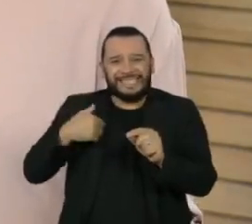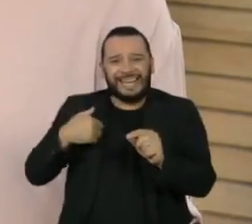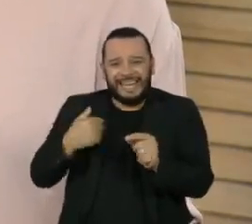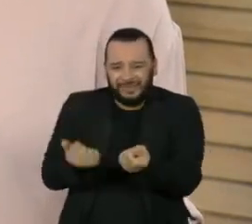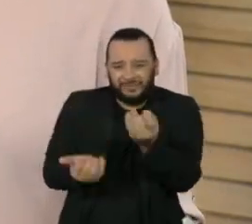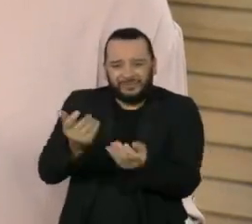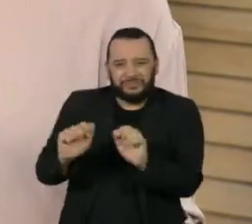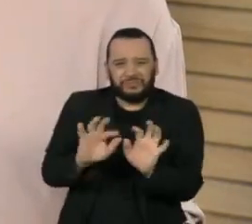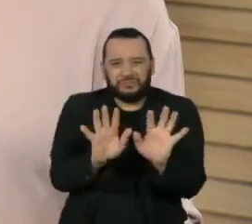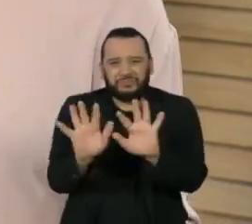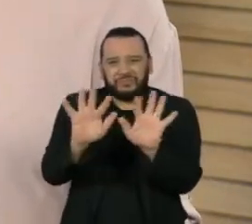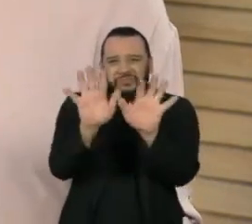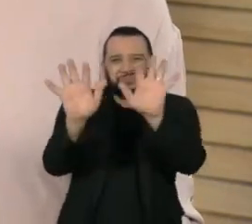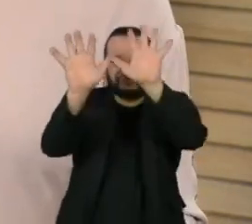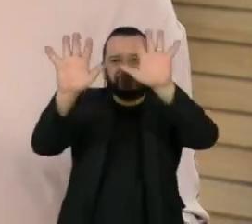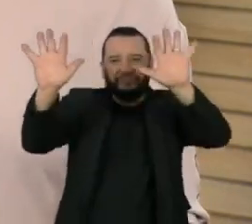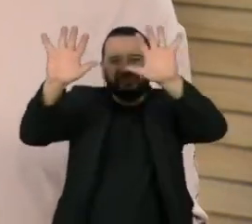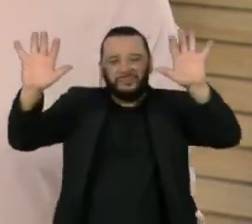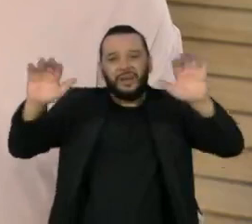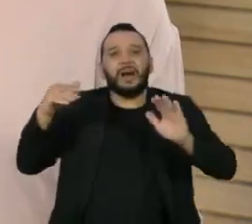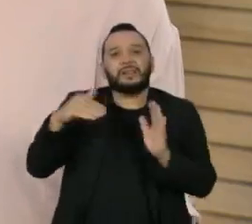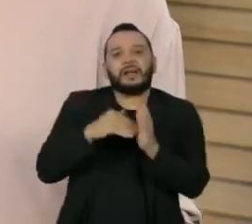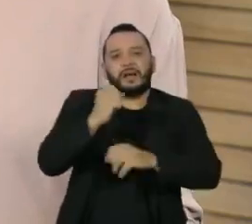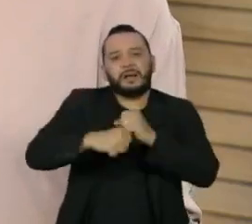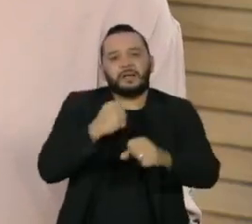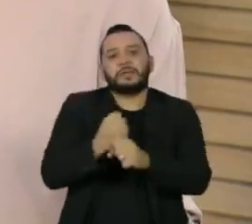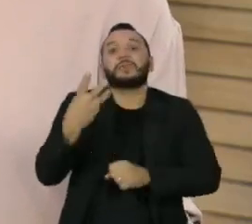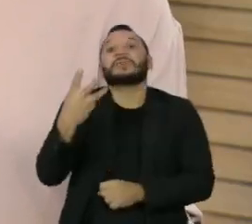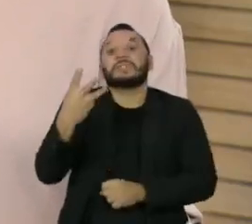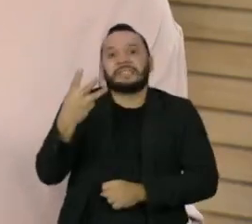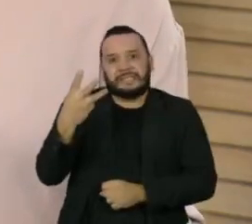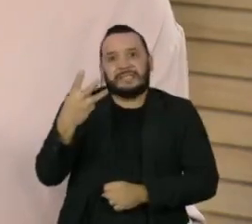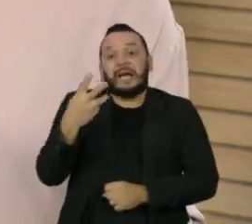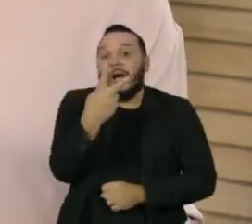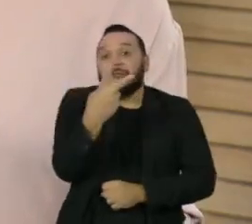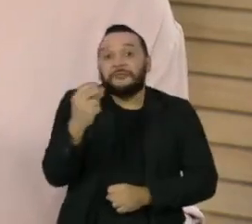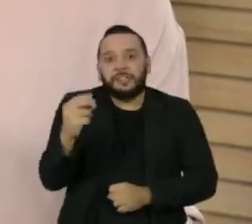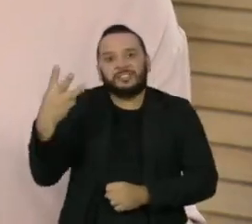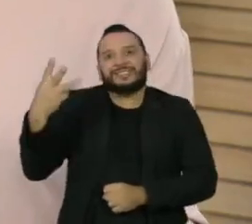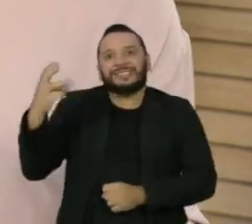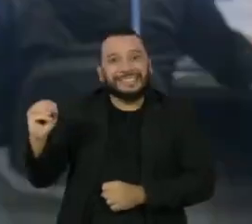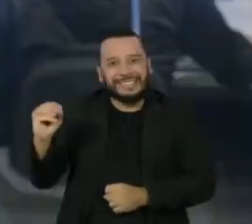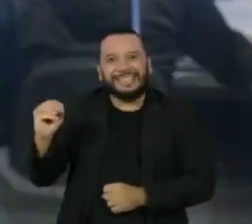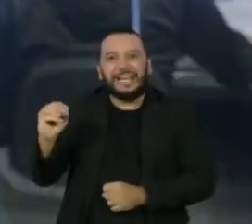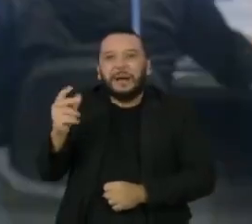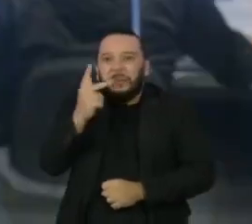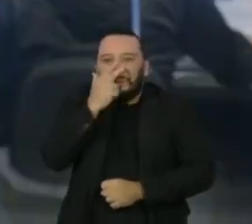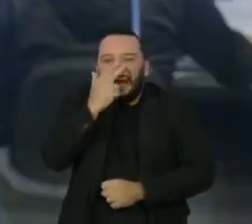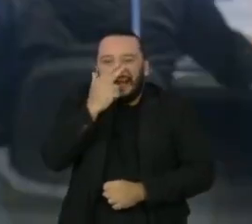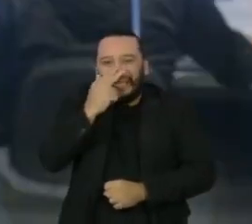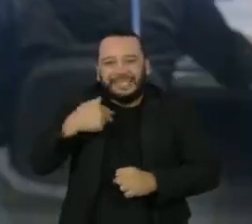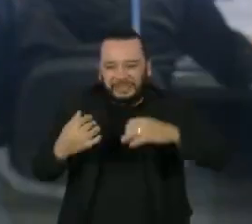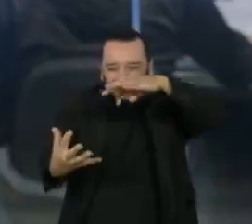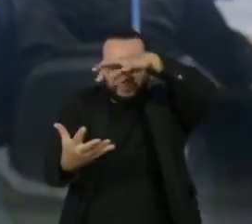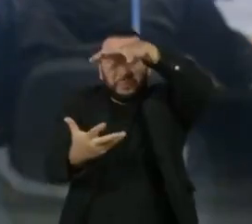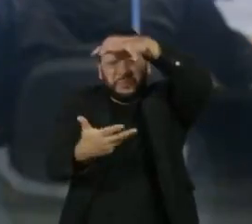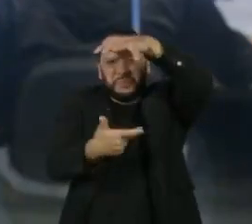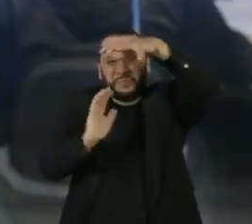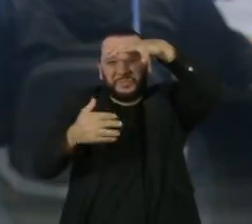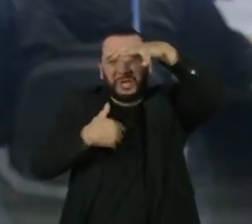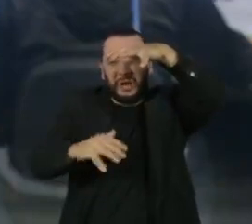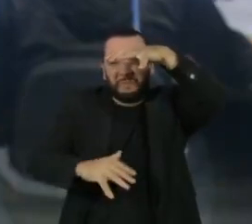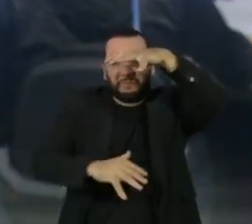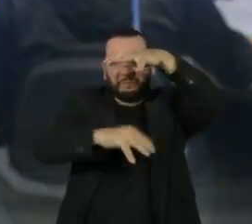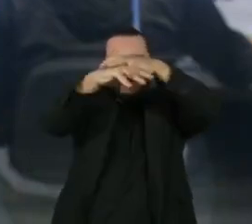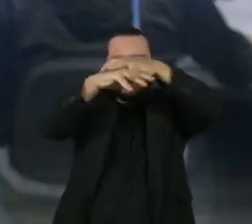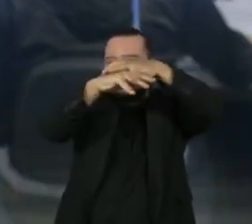até 2030 é o dobro do que o planeta, do que o clima do planeta poderá suportar. O Brasil é um dos países que